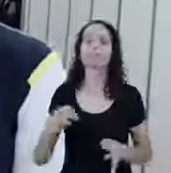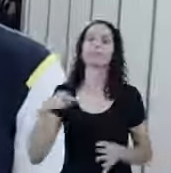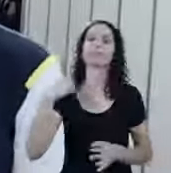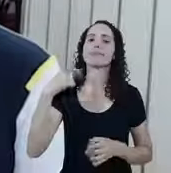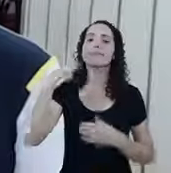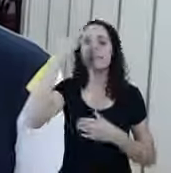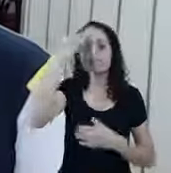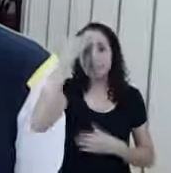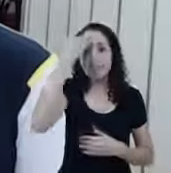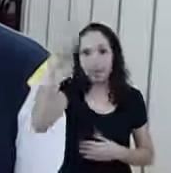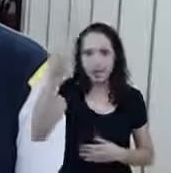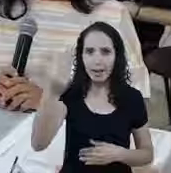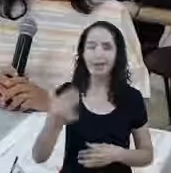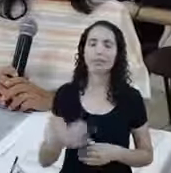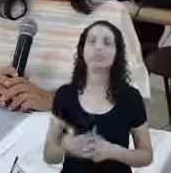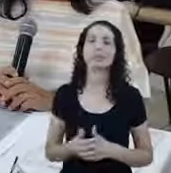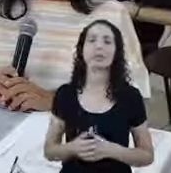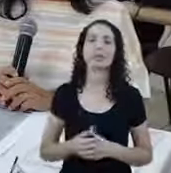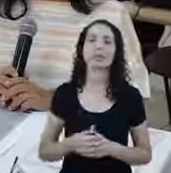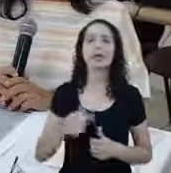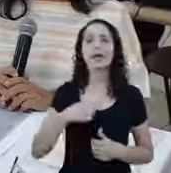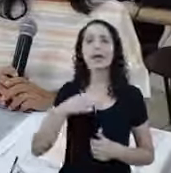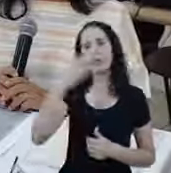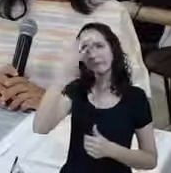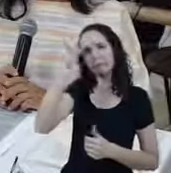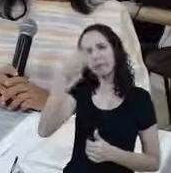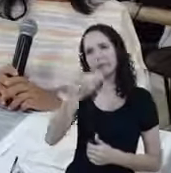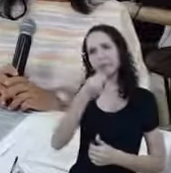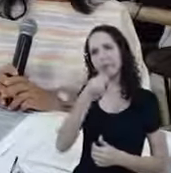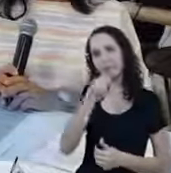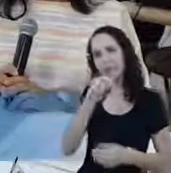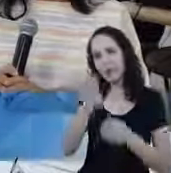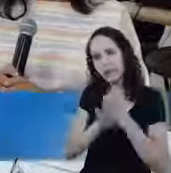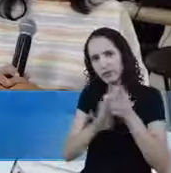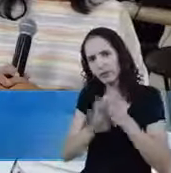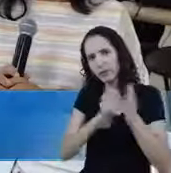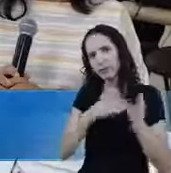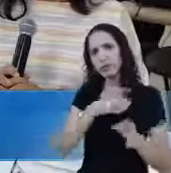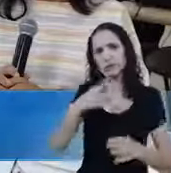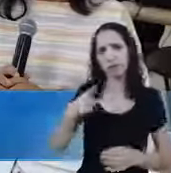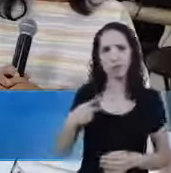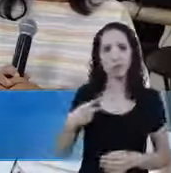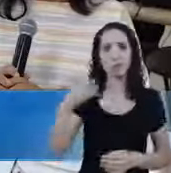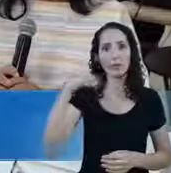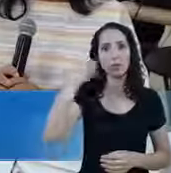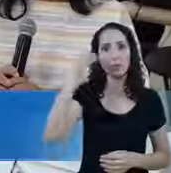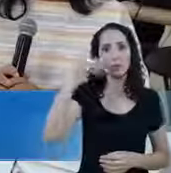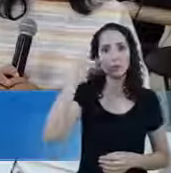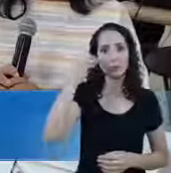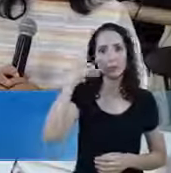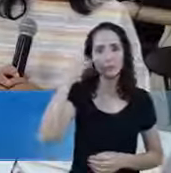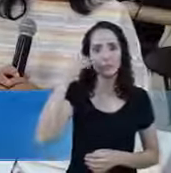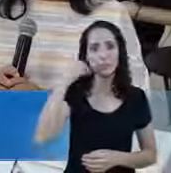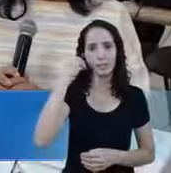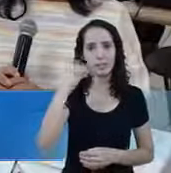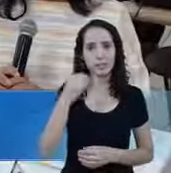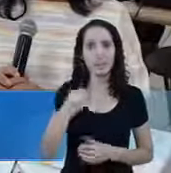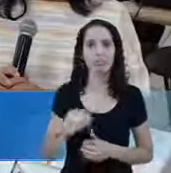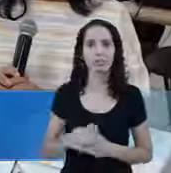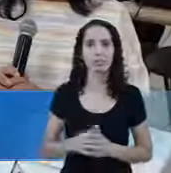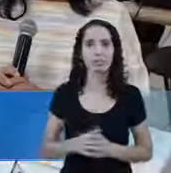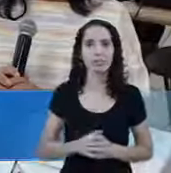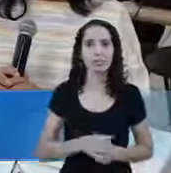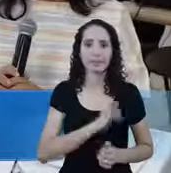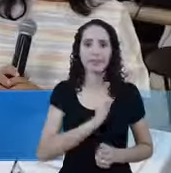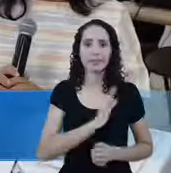Lênis Muito obrigado Eu que agradeço A oportunidade Do conselho Dos pastores É uma experiência Assim Que acho que Deixa o